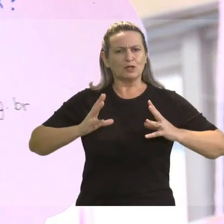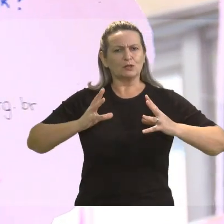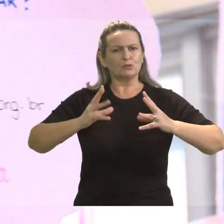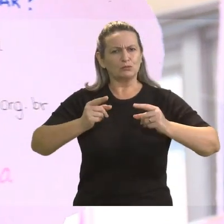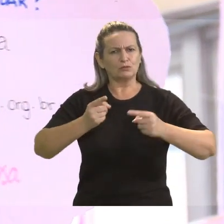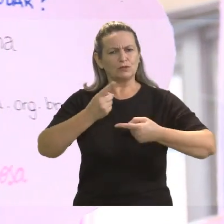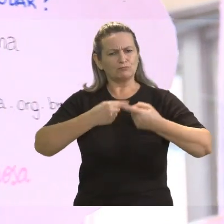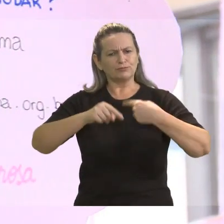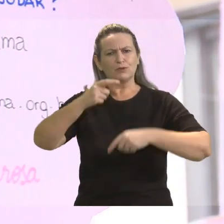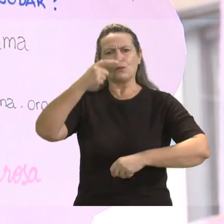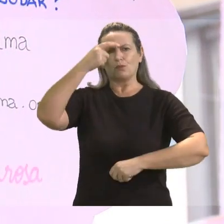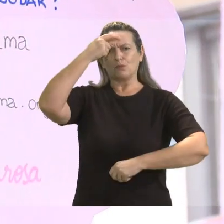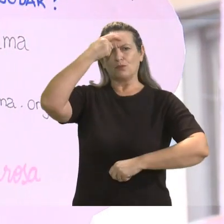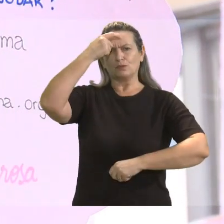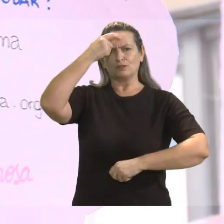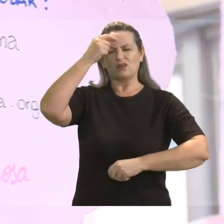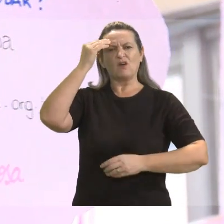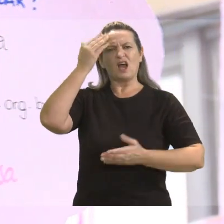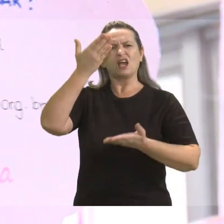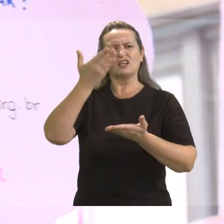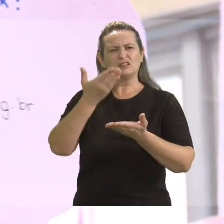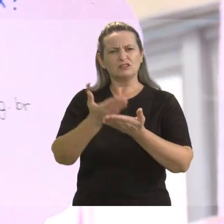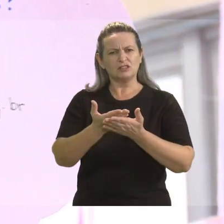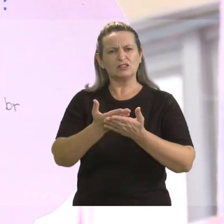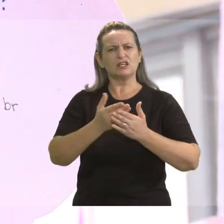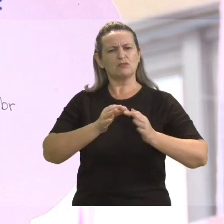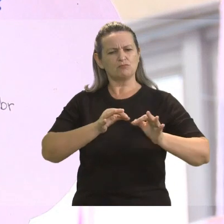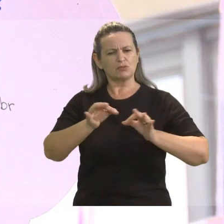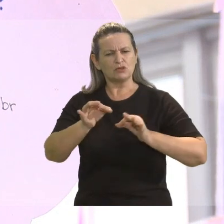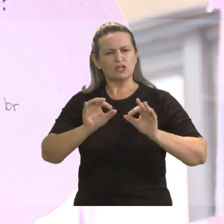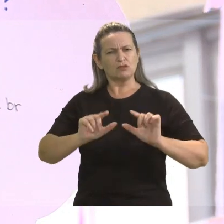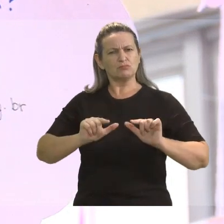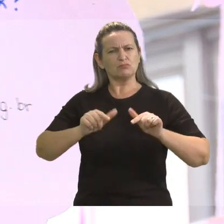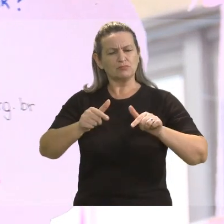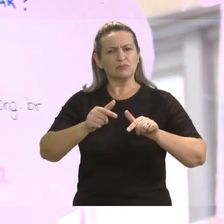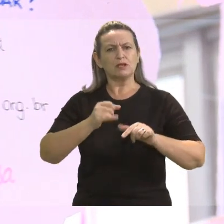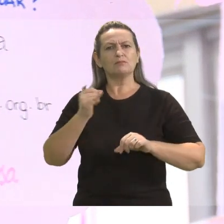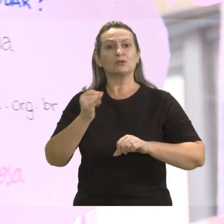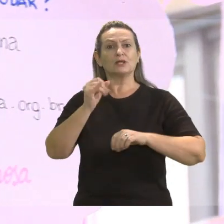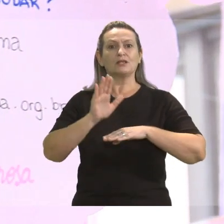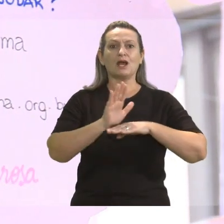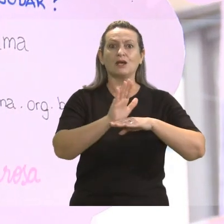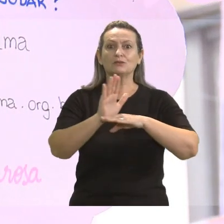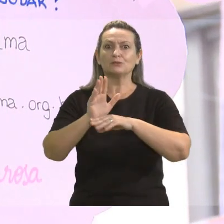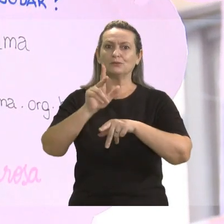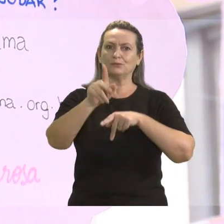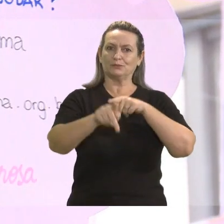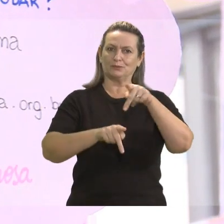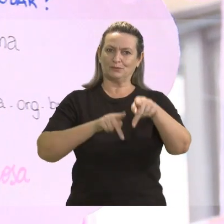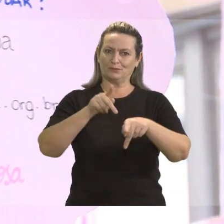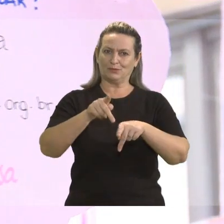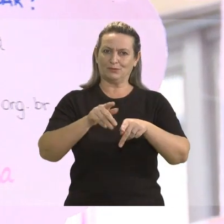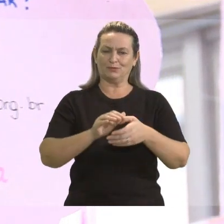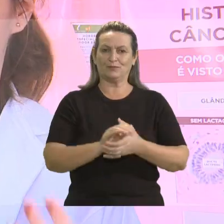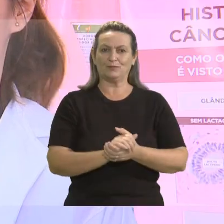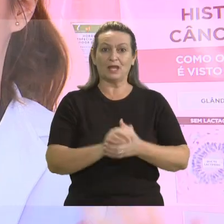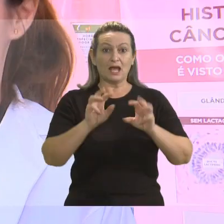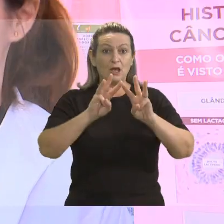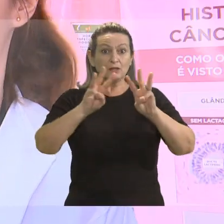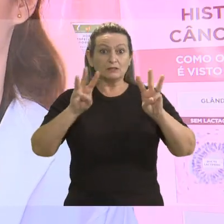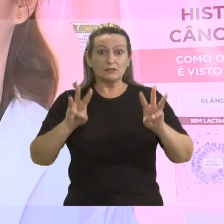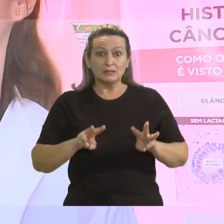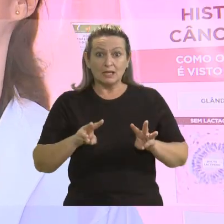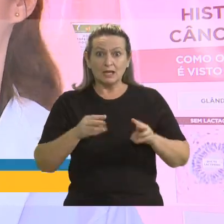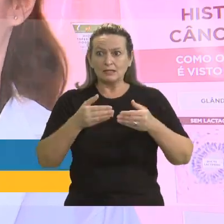eventos de conscientização acontecessem, acredita que esse tipo de ação pode ser de grande ajuda para a comunidade. A